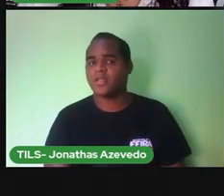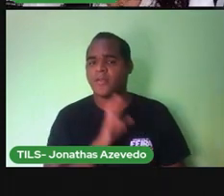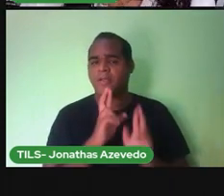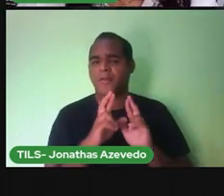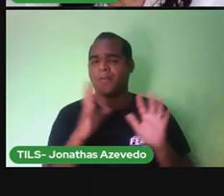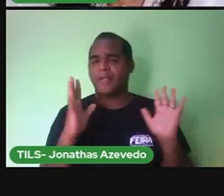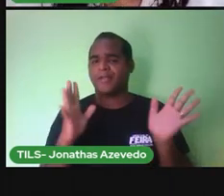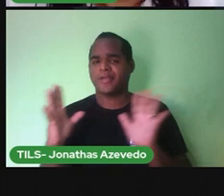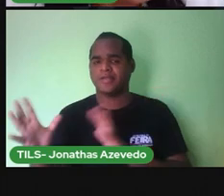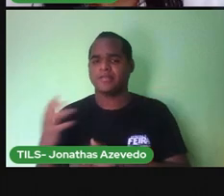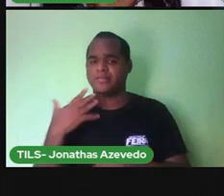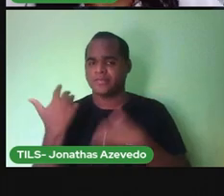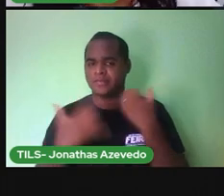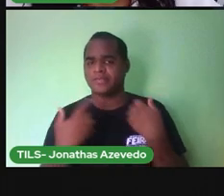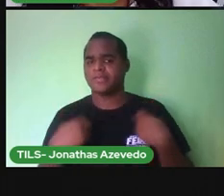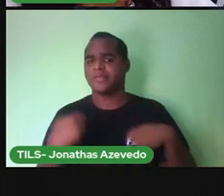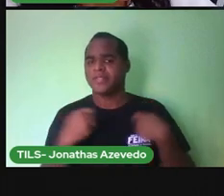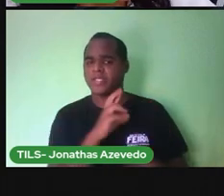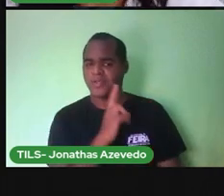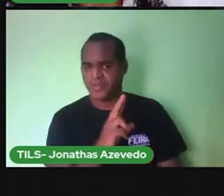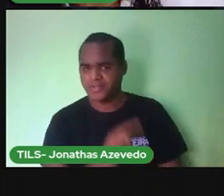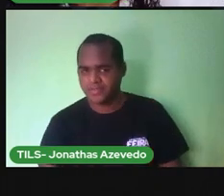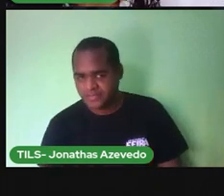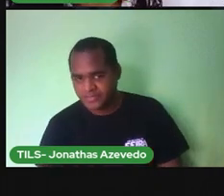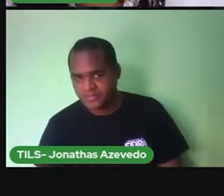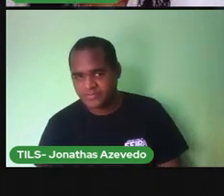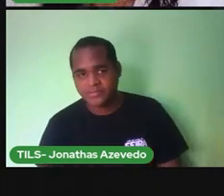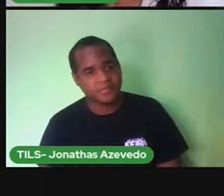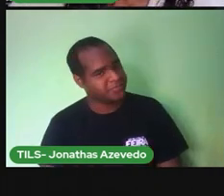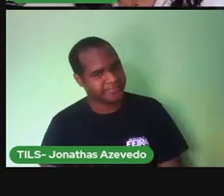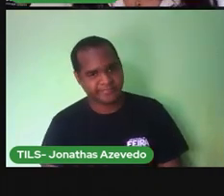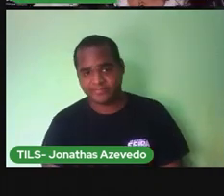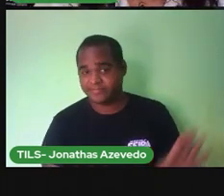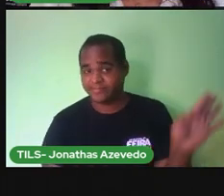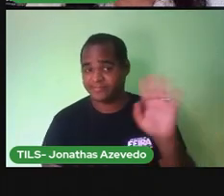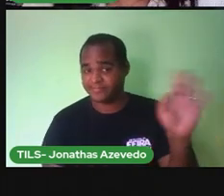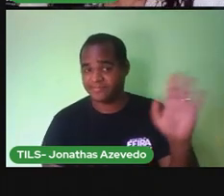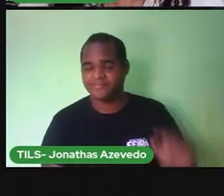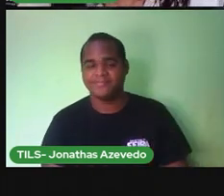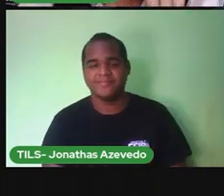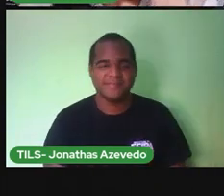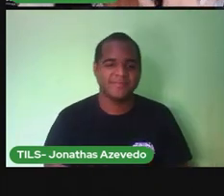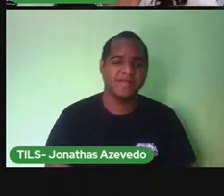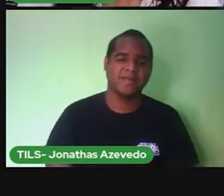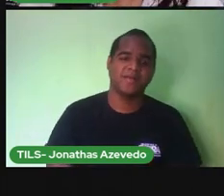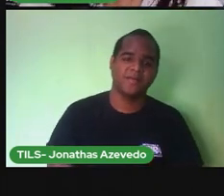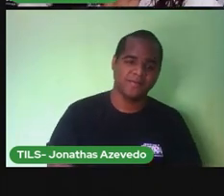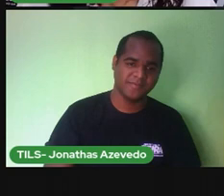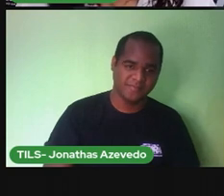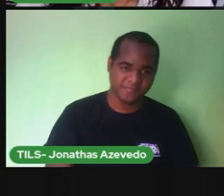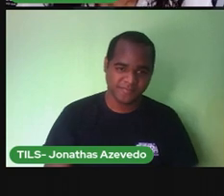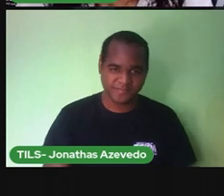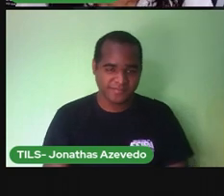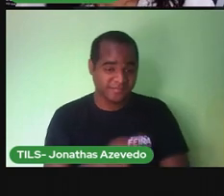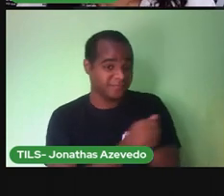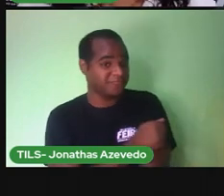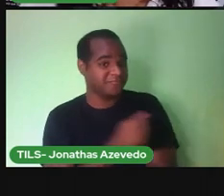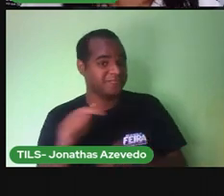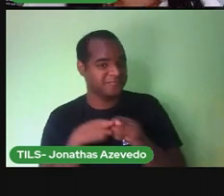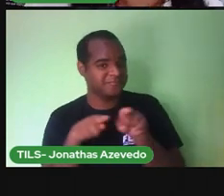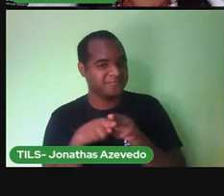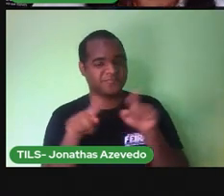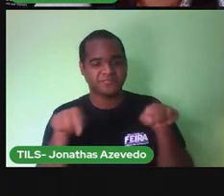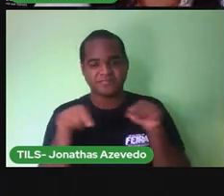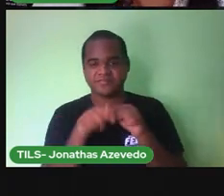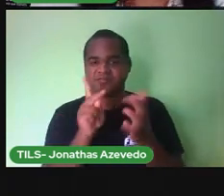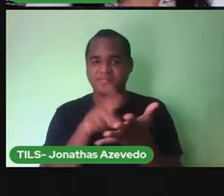dica Legal Você ainda queria Que eu desse a resposta Ai, ai Meus alunos Também fazem isso Comigo na fala É